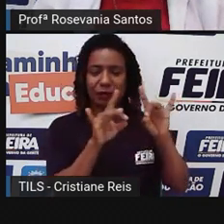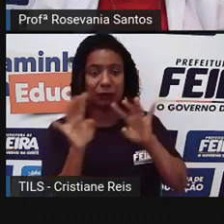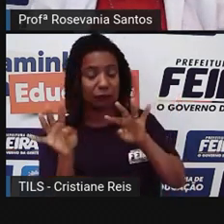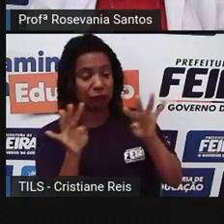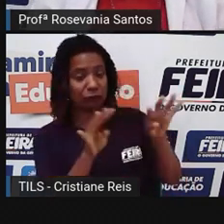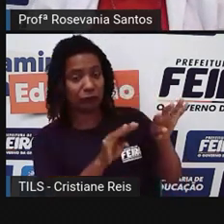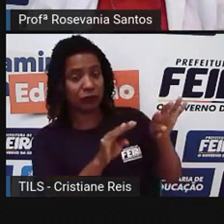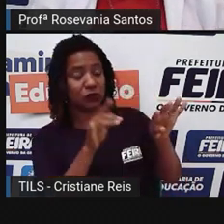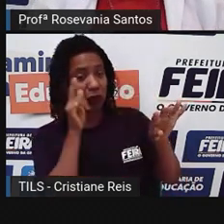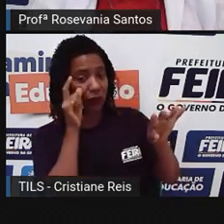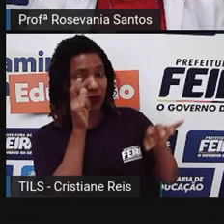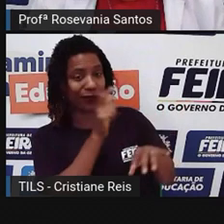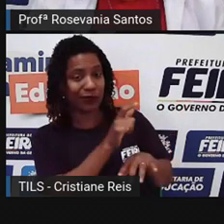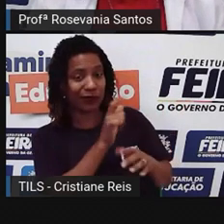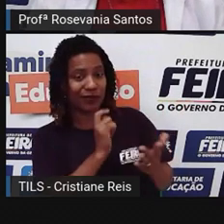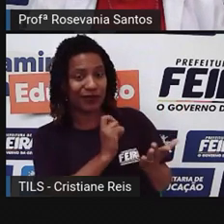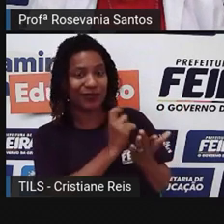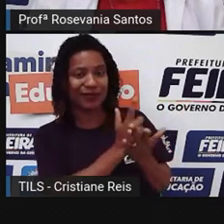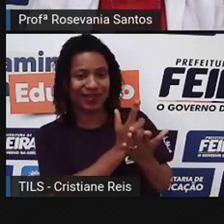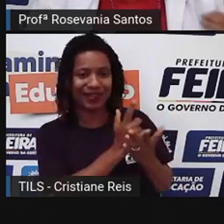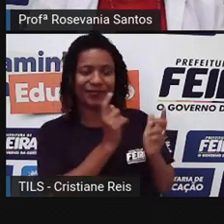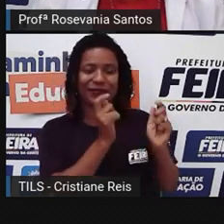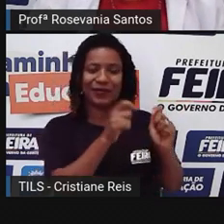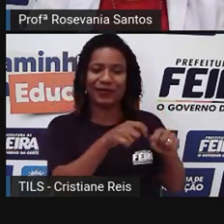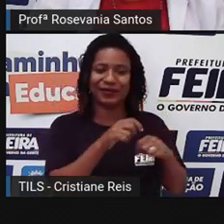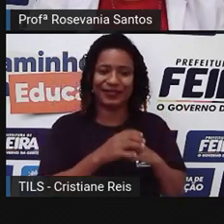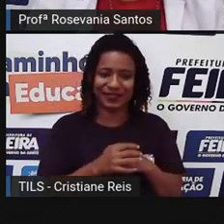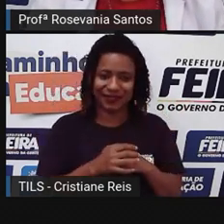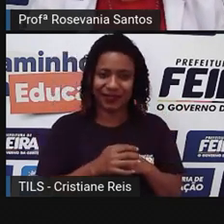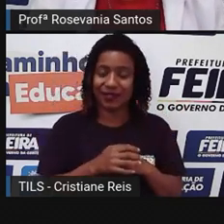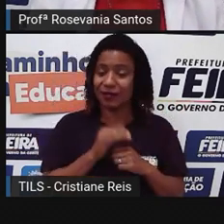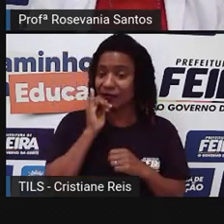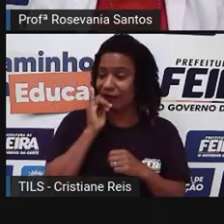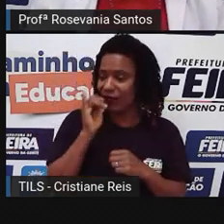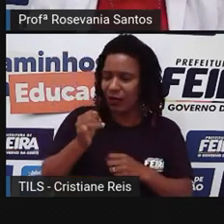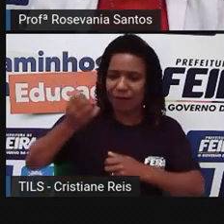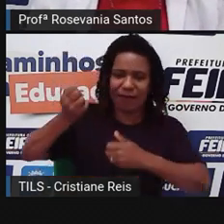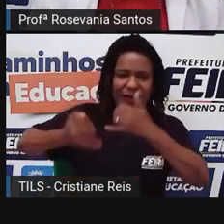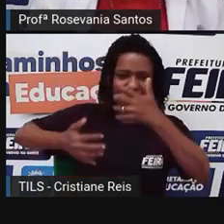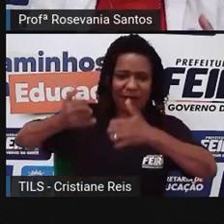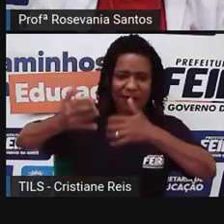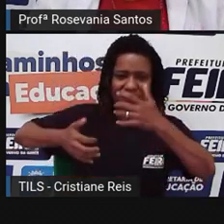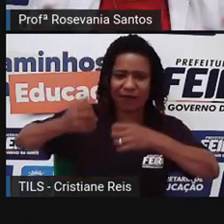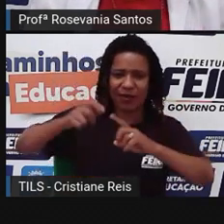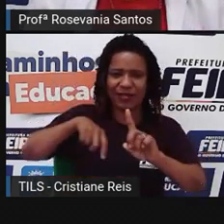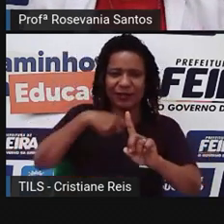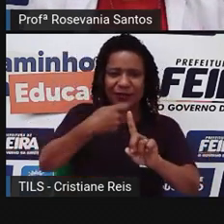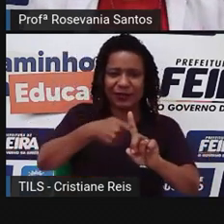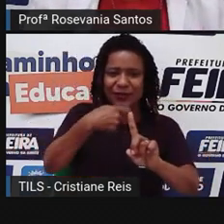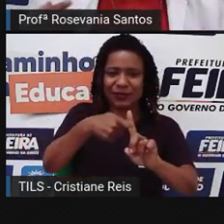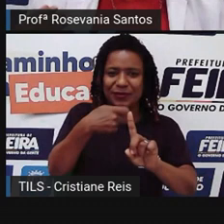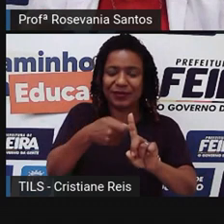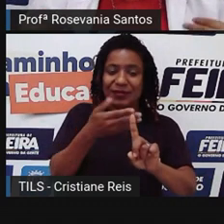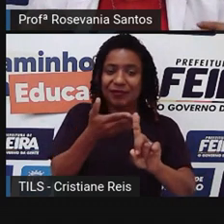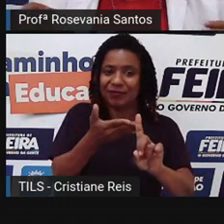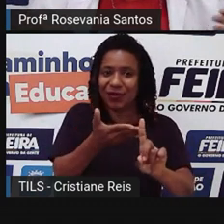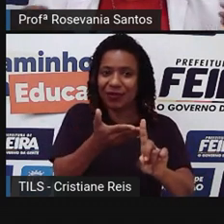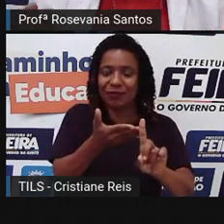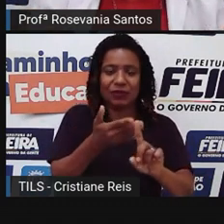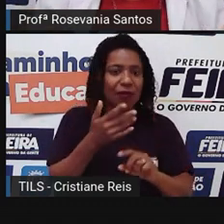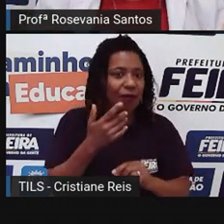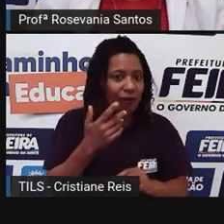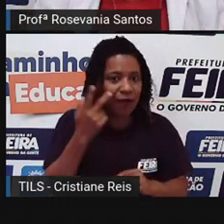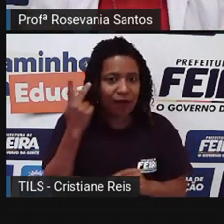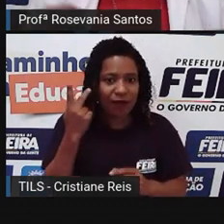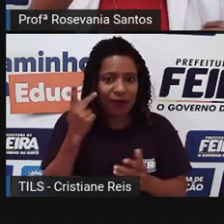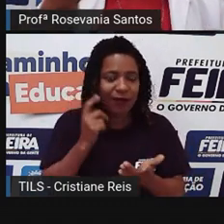sempre, chegar primeiro ali, né, dos produtos, falar melhor daqueles, daquele, daquele bem que você está vendendo. Você percebe